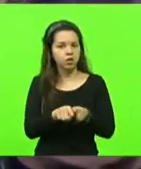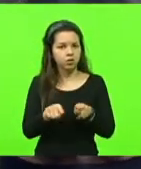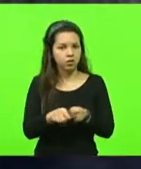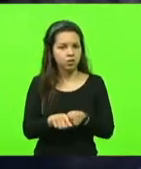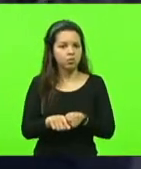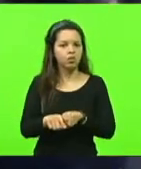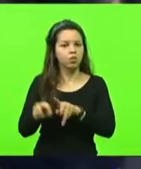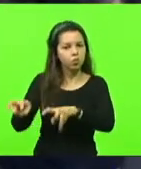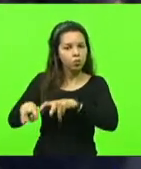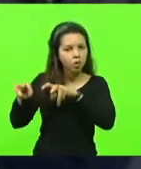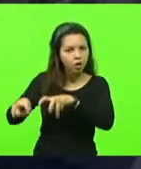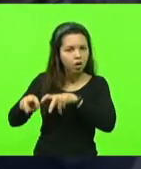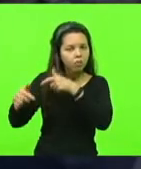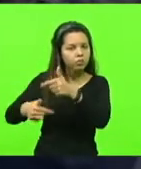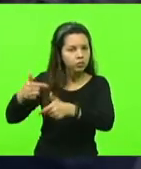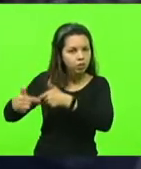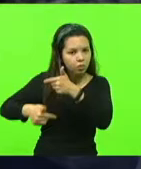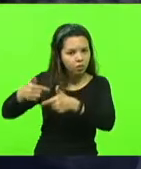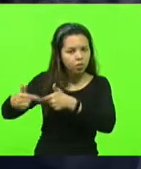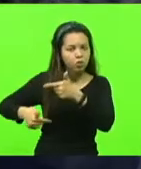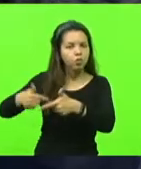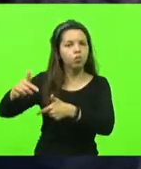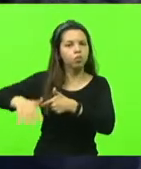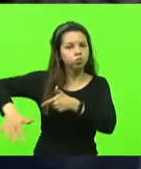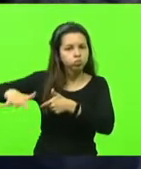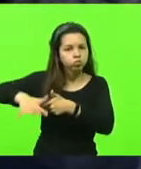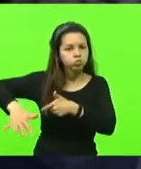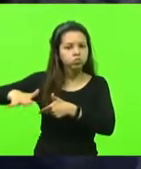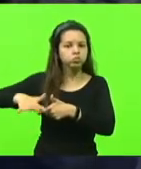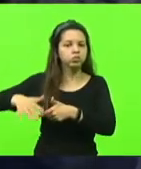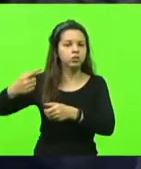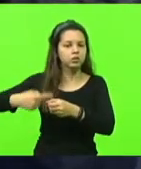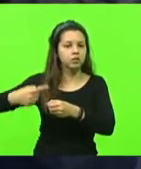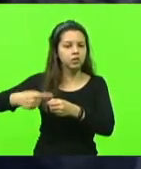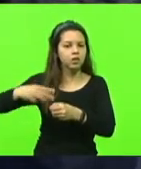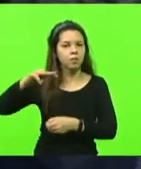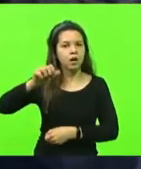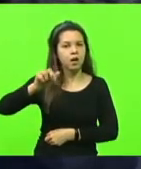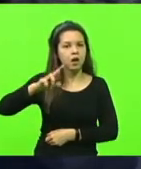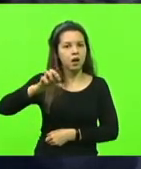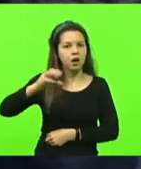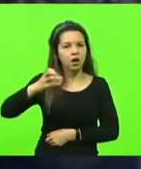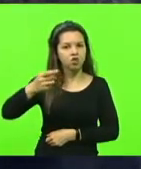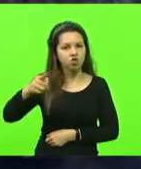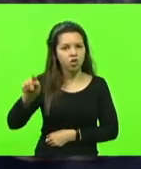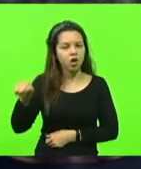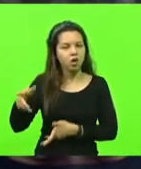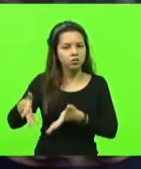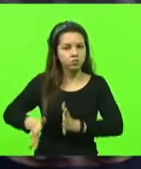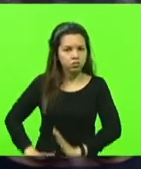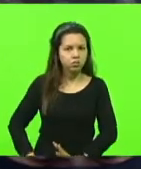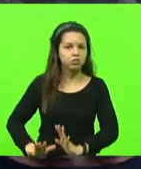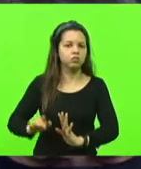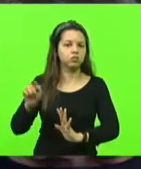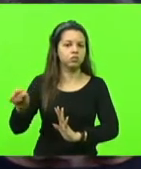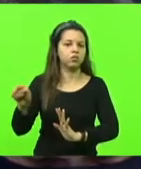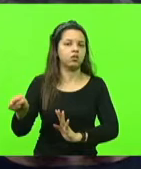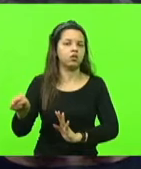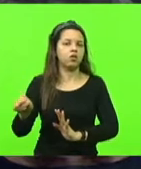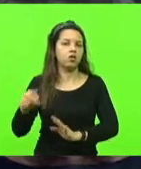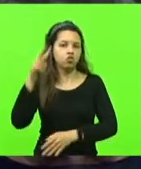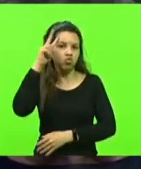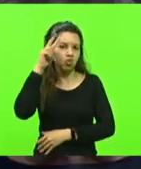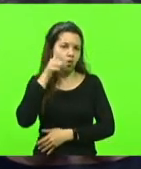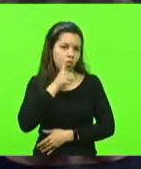campo, batalhou muito na cidade de Maracajá, onde ela nasceu, e eu acho que essa história dessas